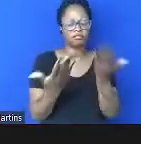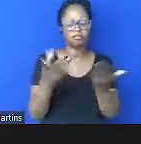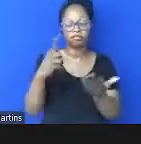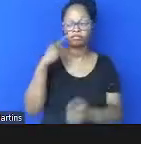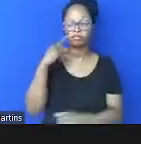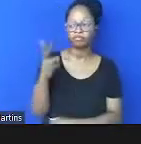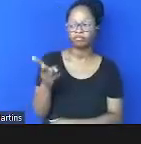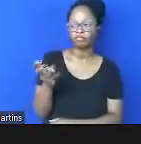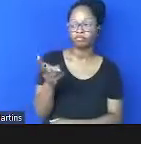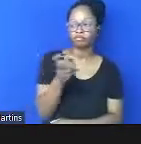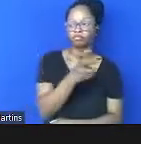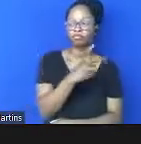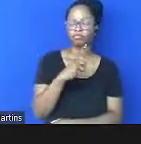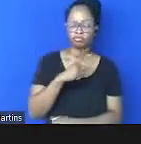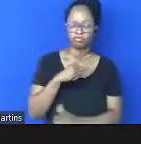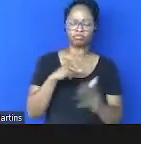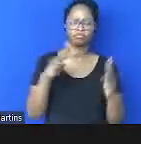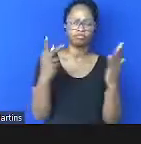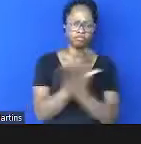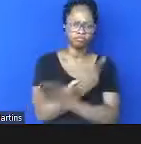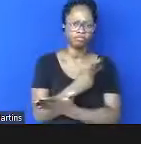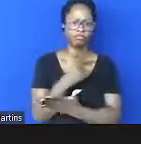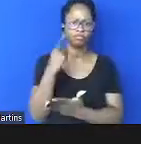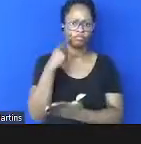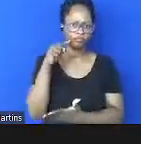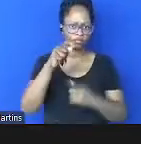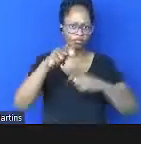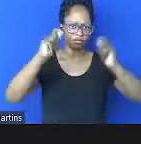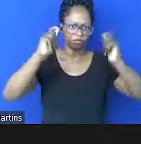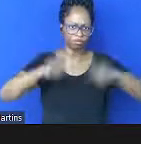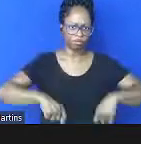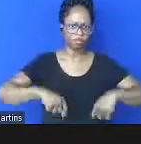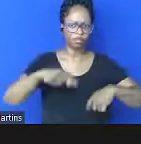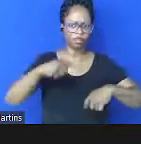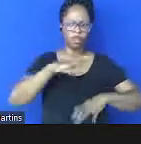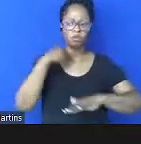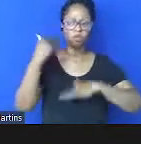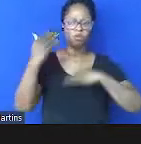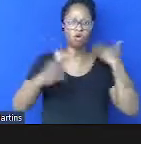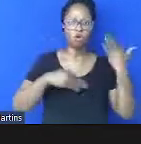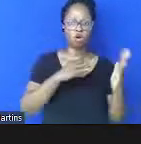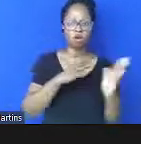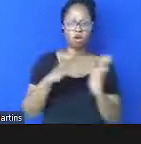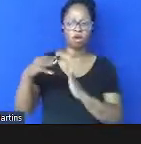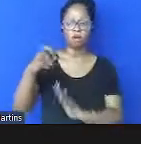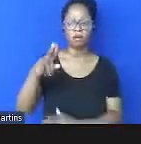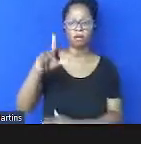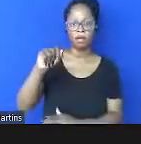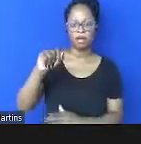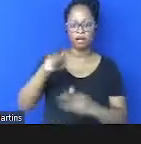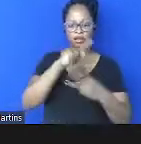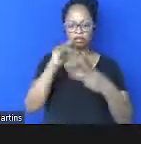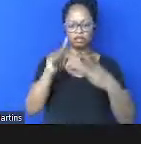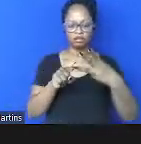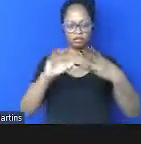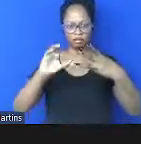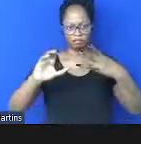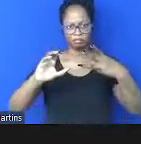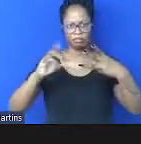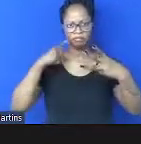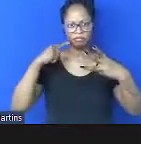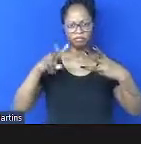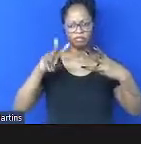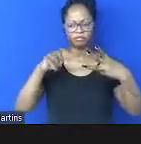incidência clínica aqui na letra A e aqui a morte por malária na letra C então se você observar aqui